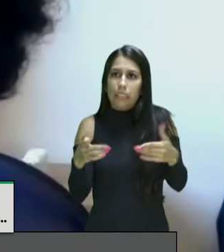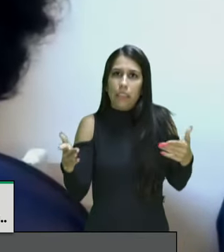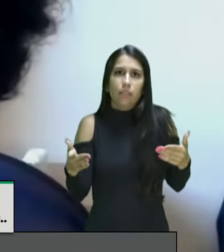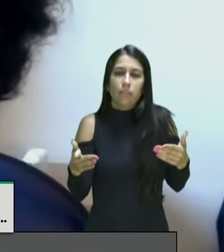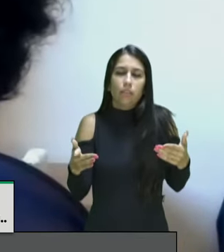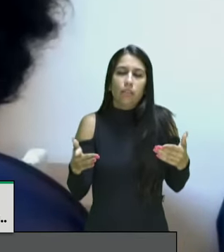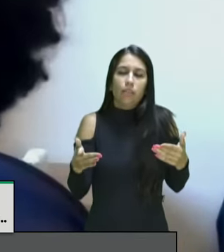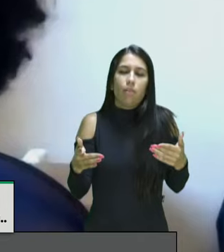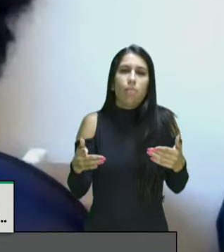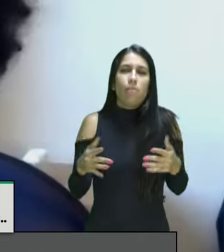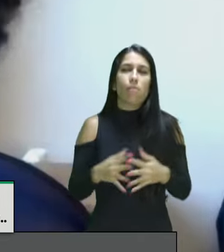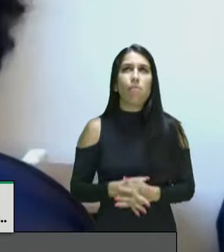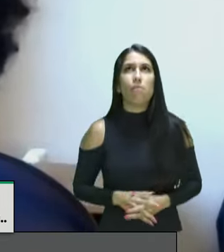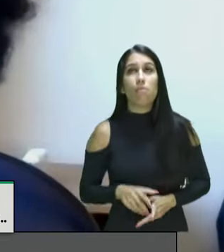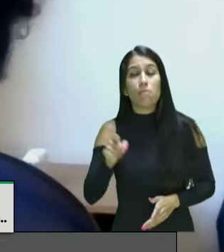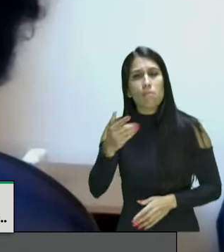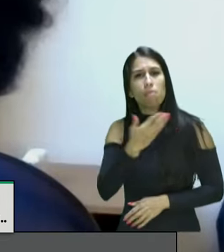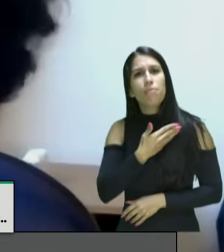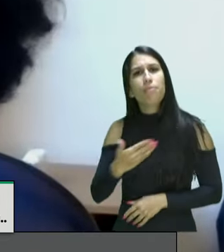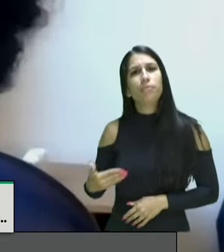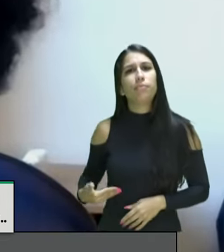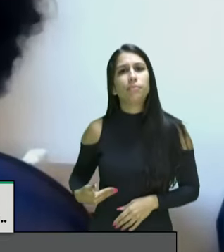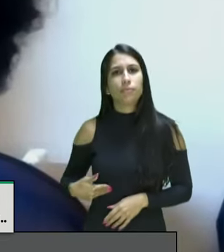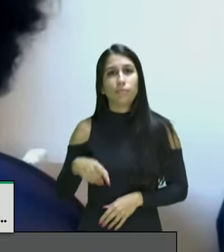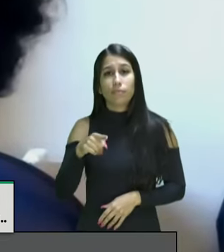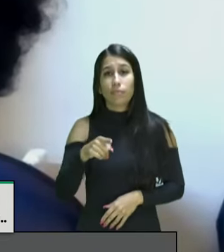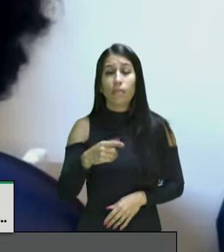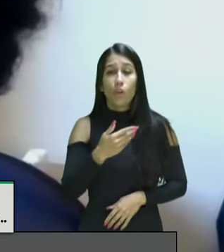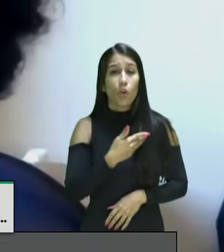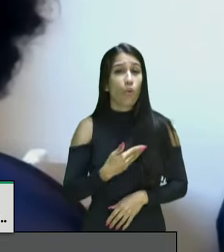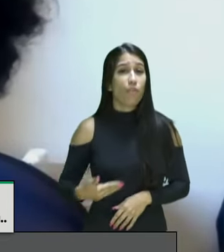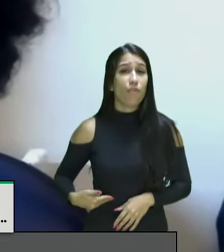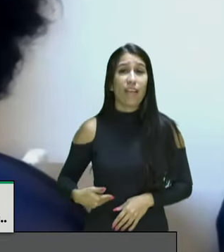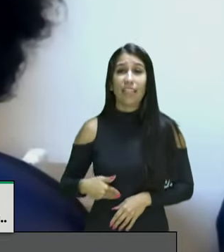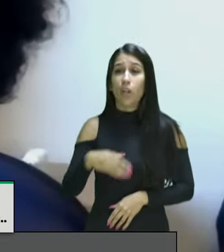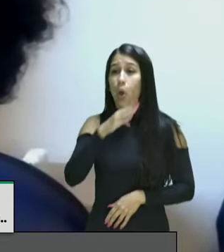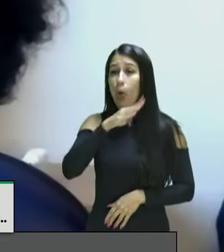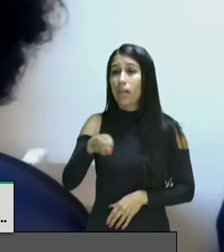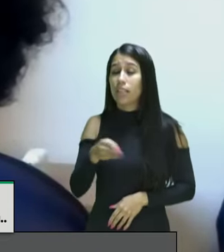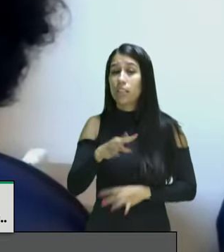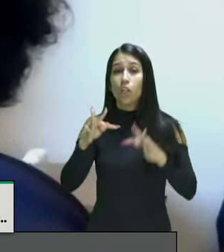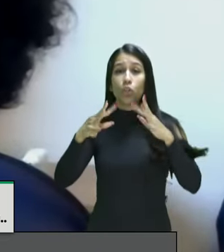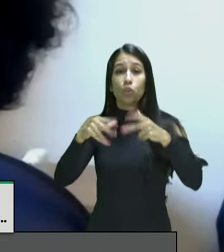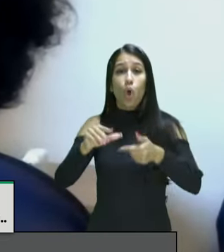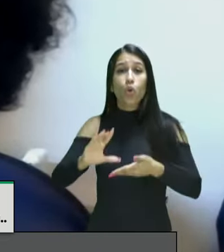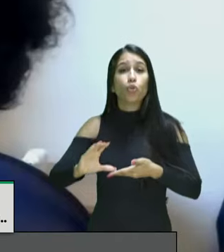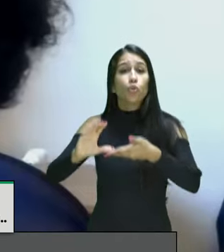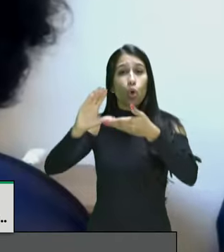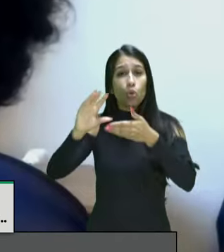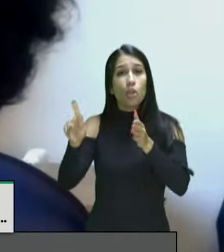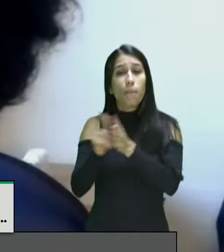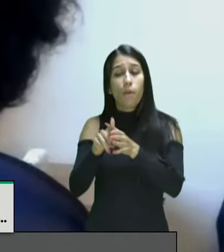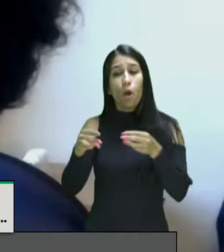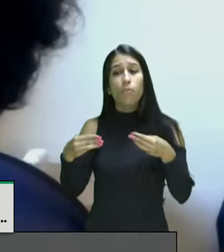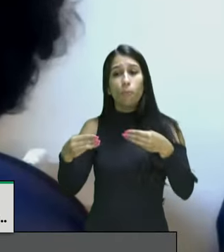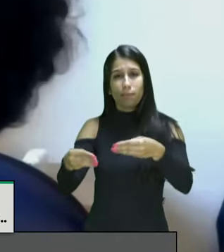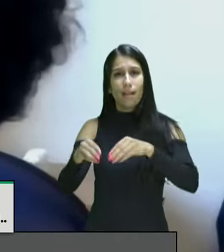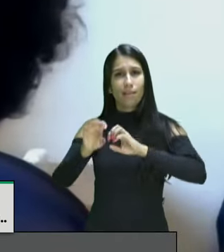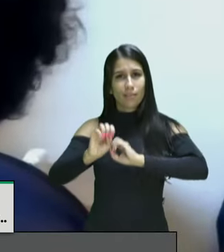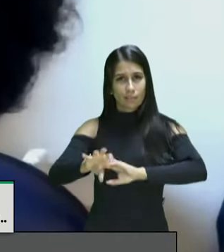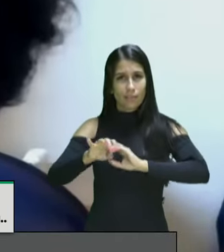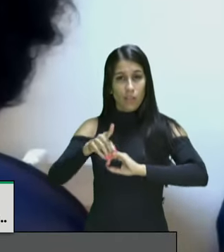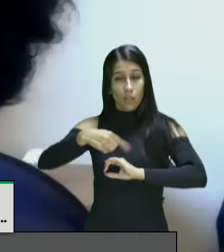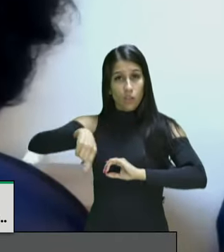governo eliminou praticamente todos os conselhos e todas as comissões montadas no Ministério da Educação que eram